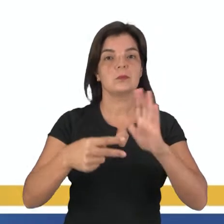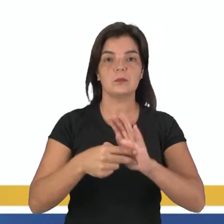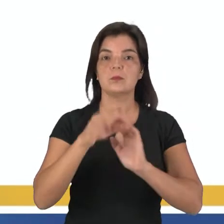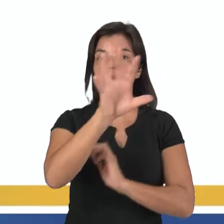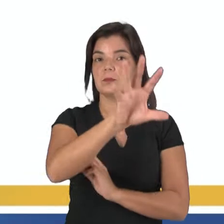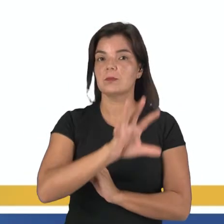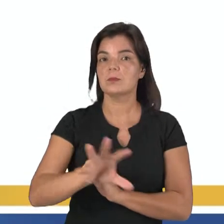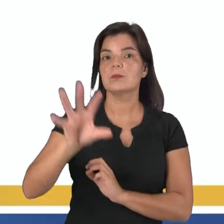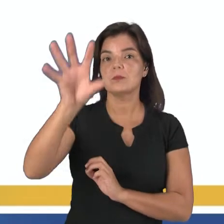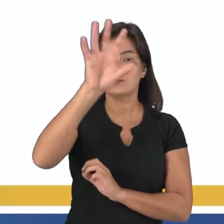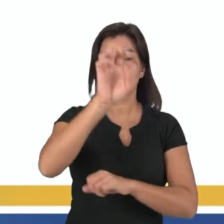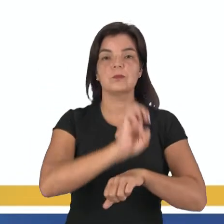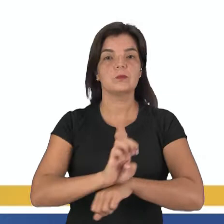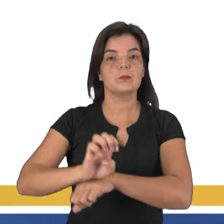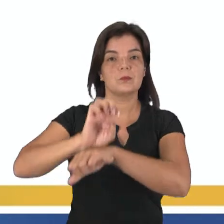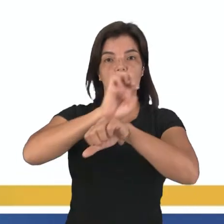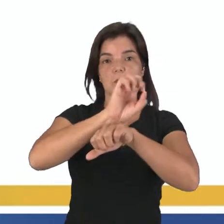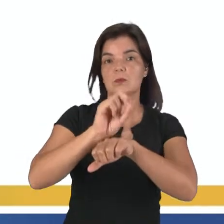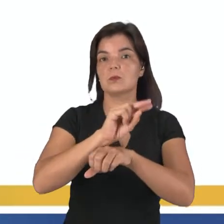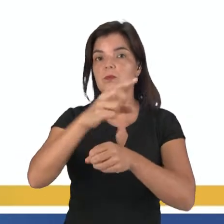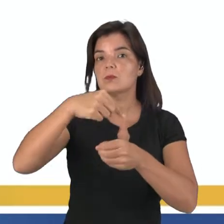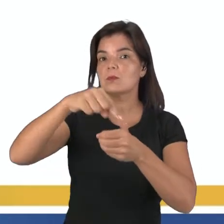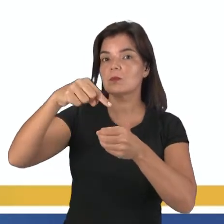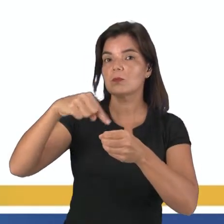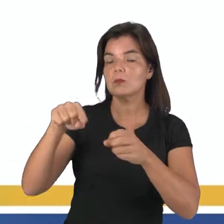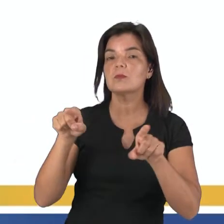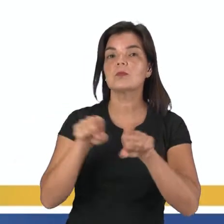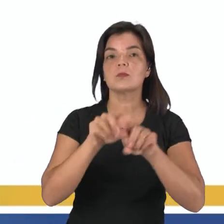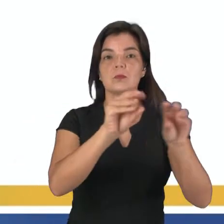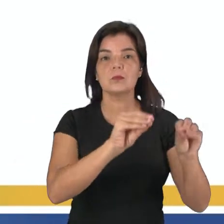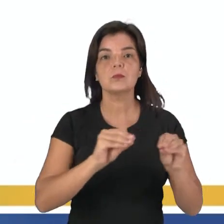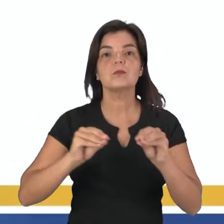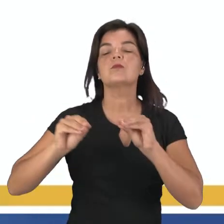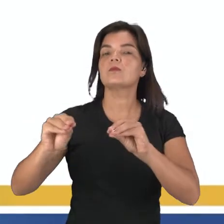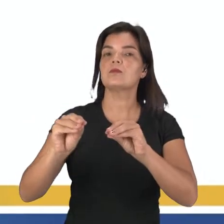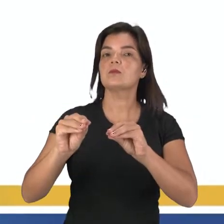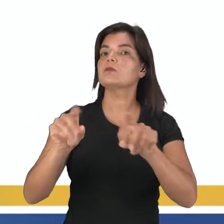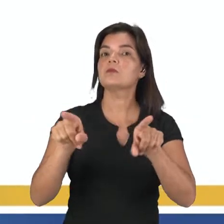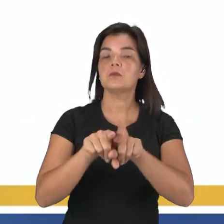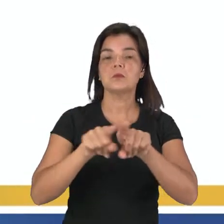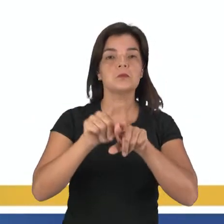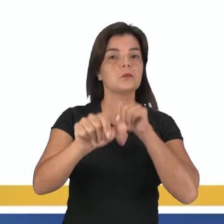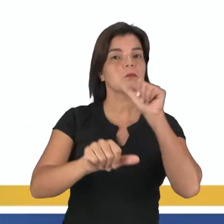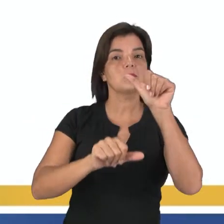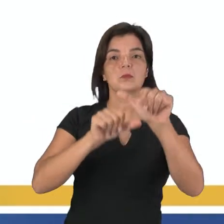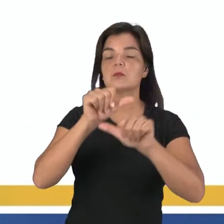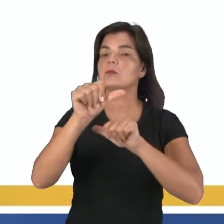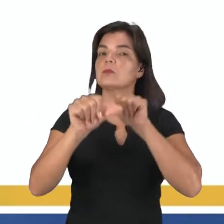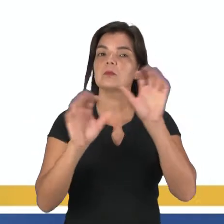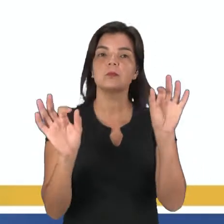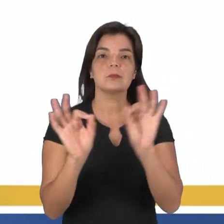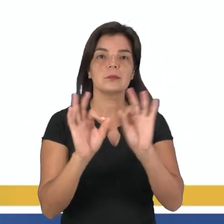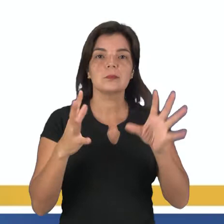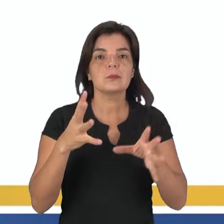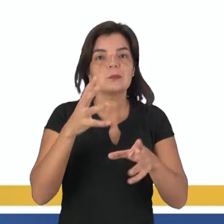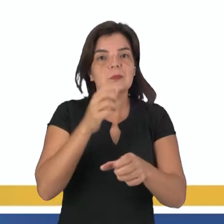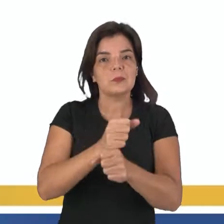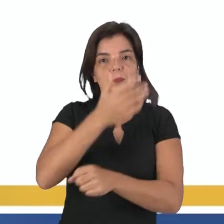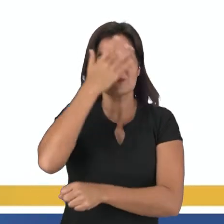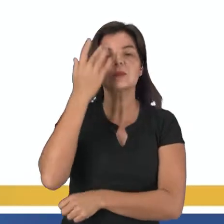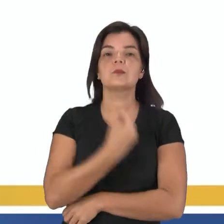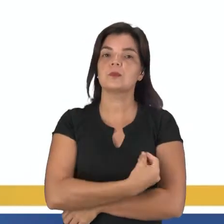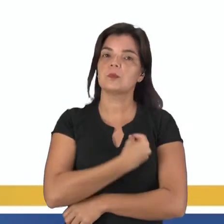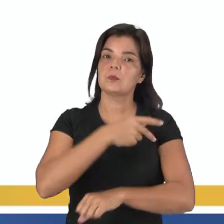entre regiões, estados e municípios. Tal deslocamento não provoca modificações no total de